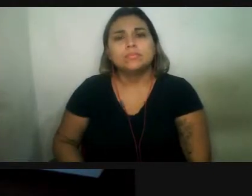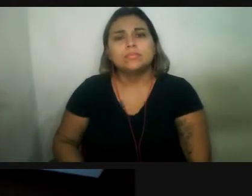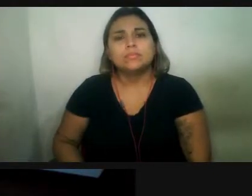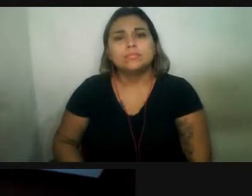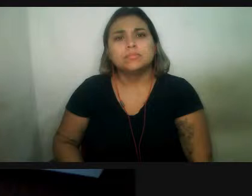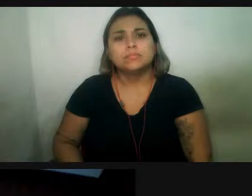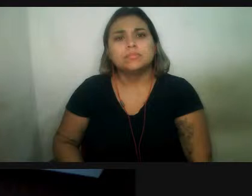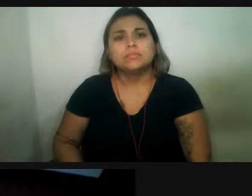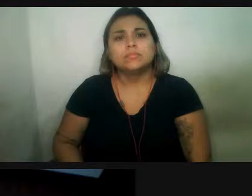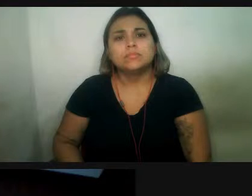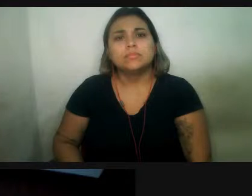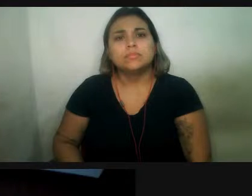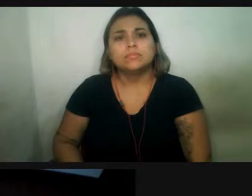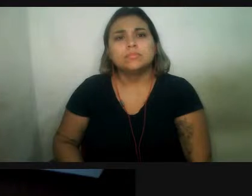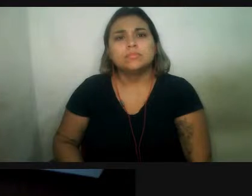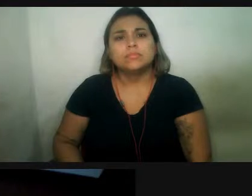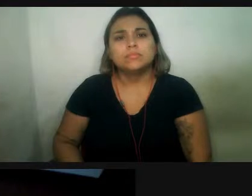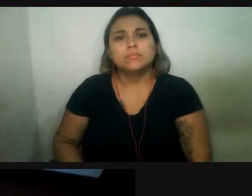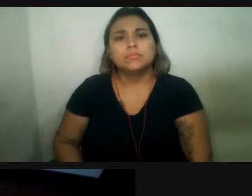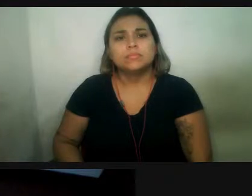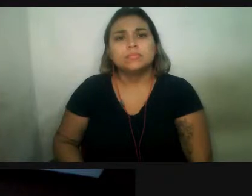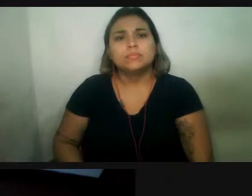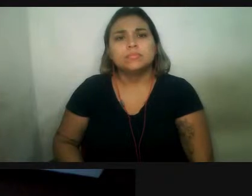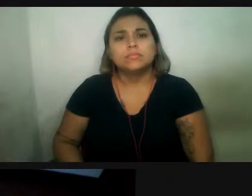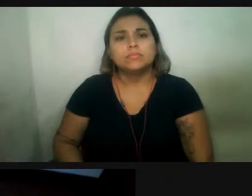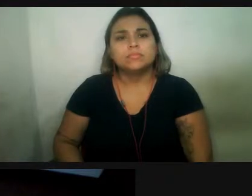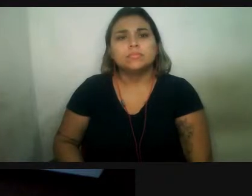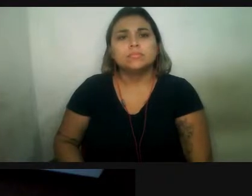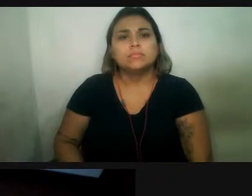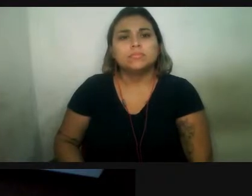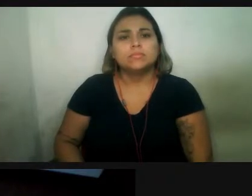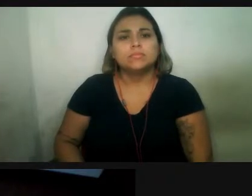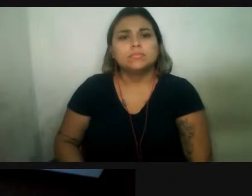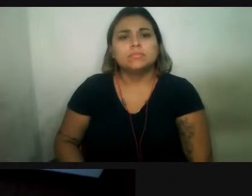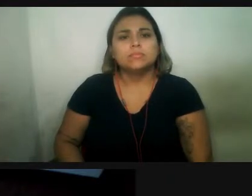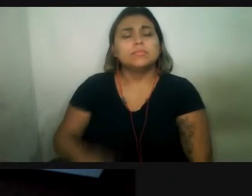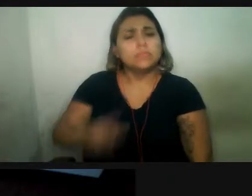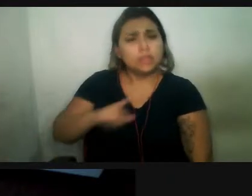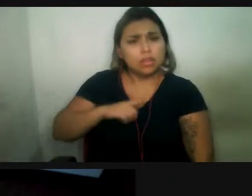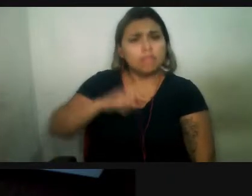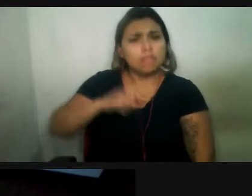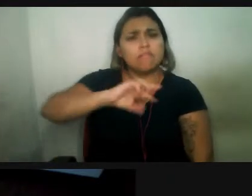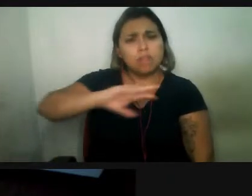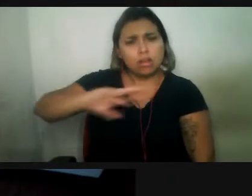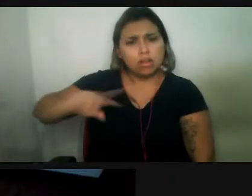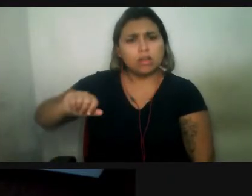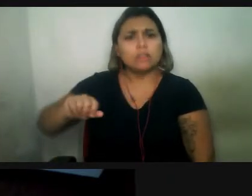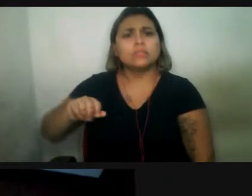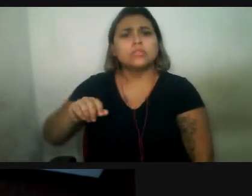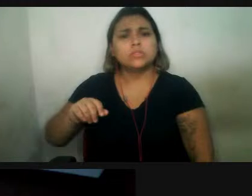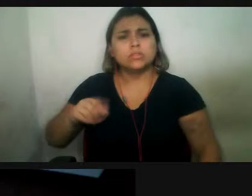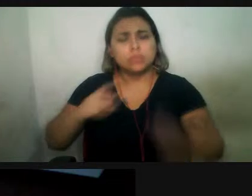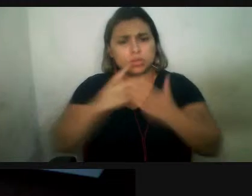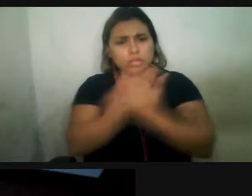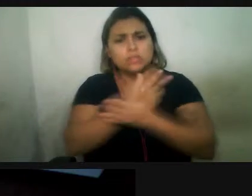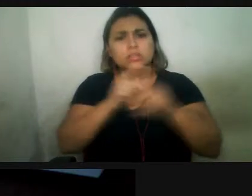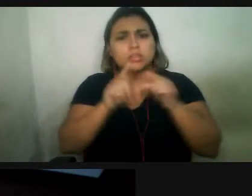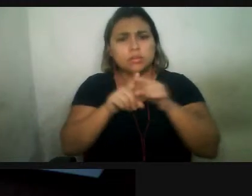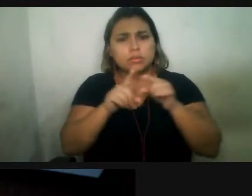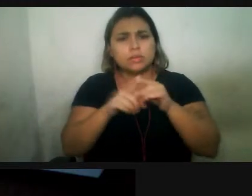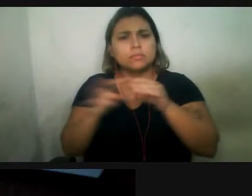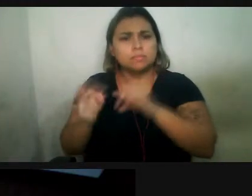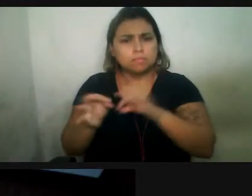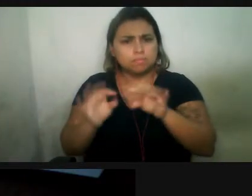a gente tem, assim, alguns, vários fósseis, né, dessa transição, que foram, é uma transição relativamente bem